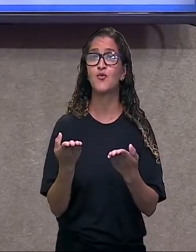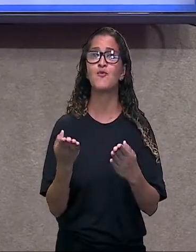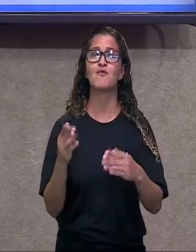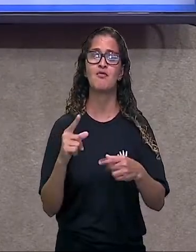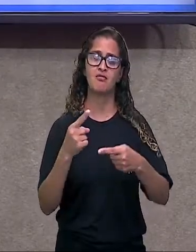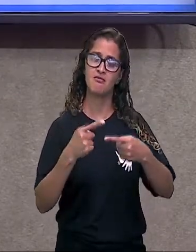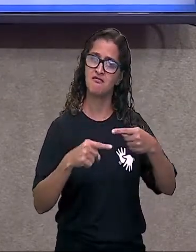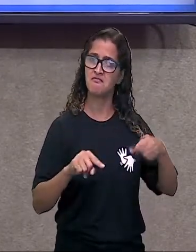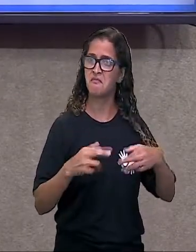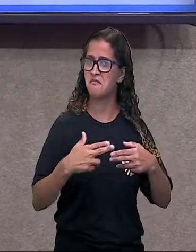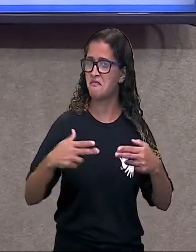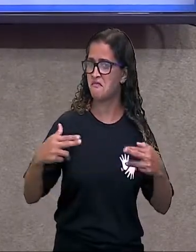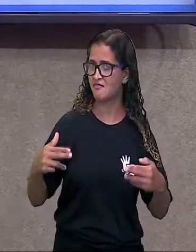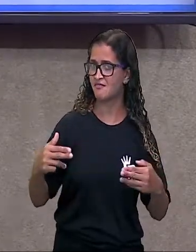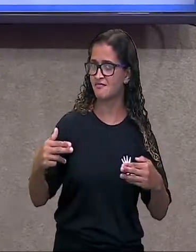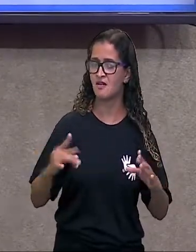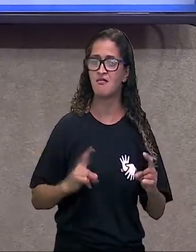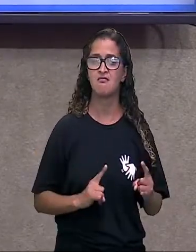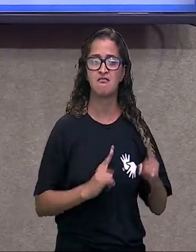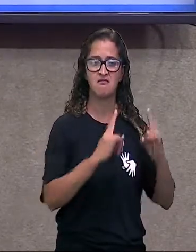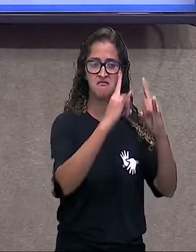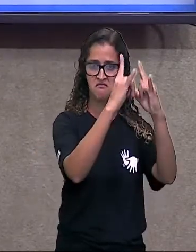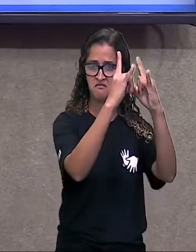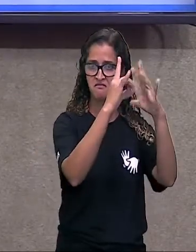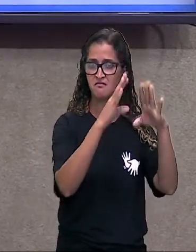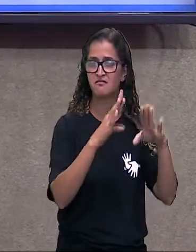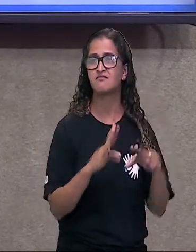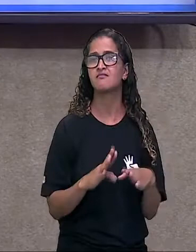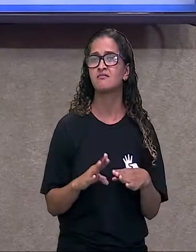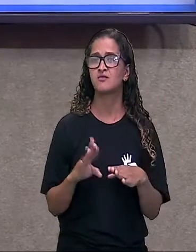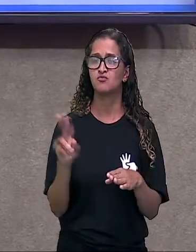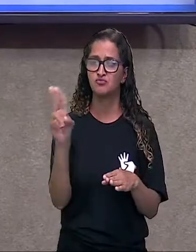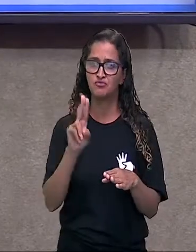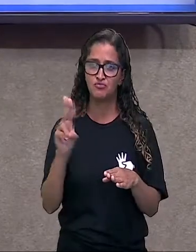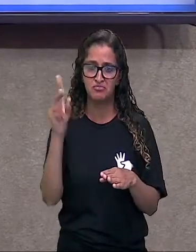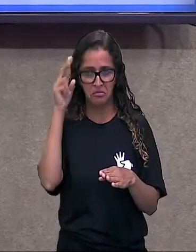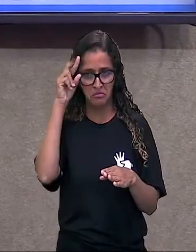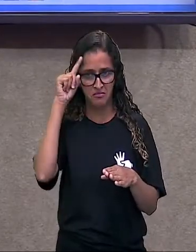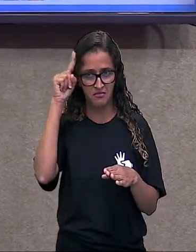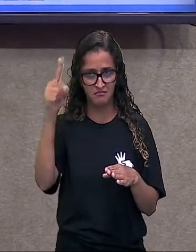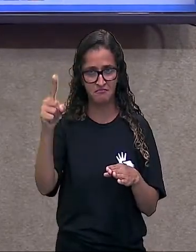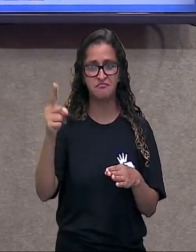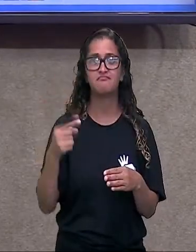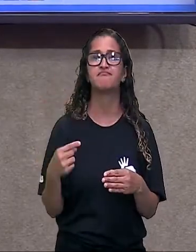conforto, como construções, objetos, ok?